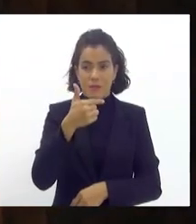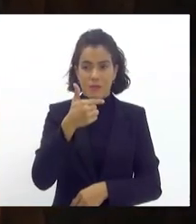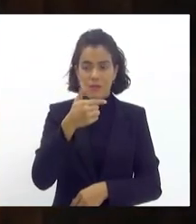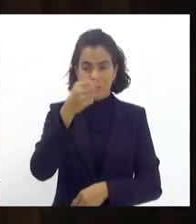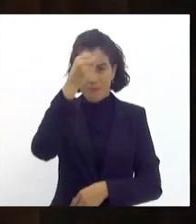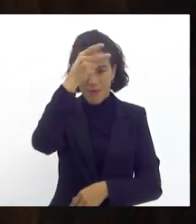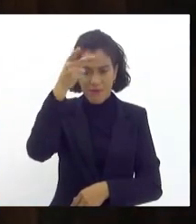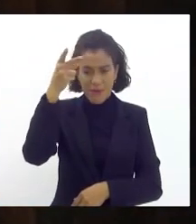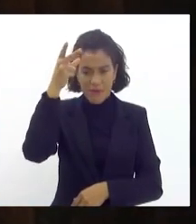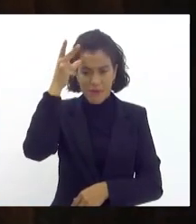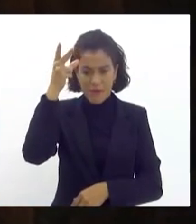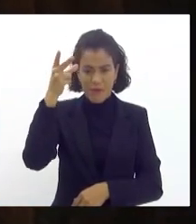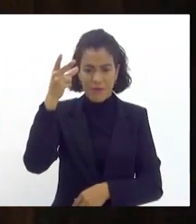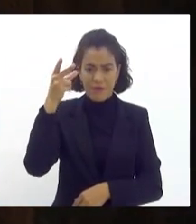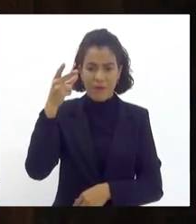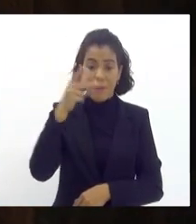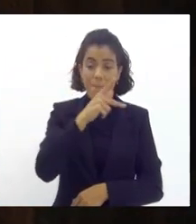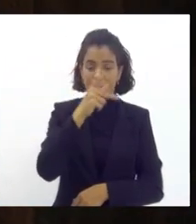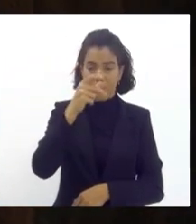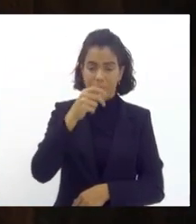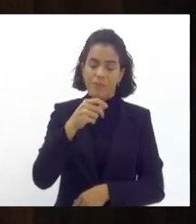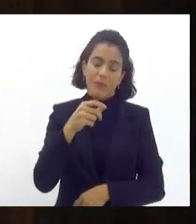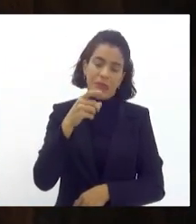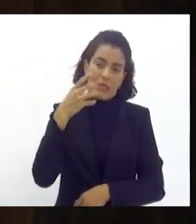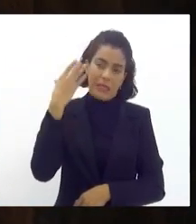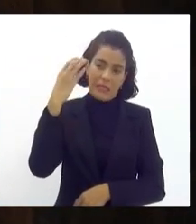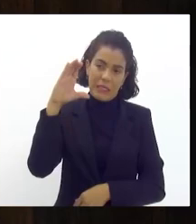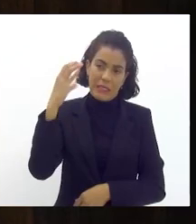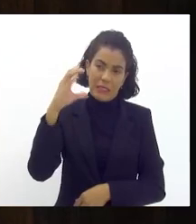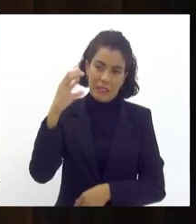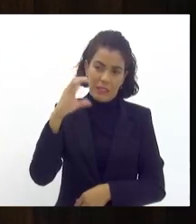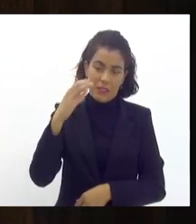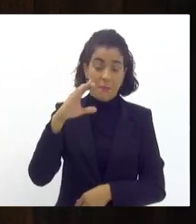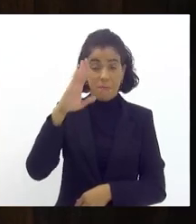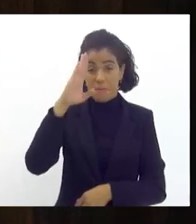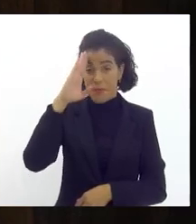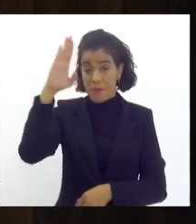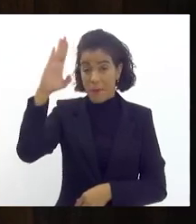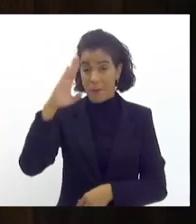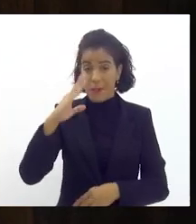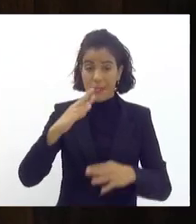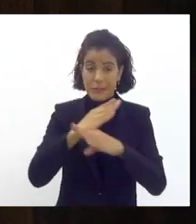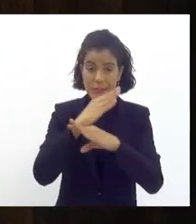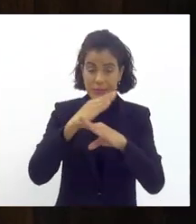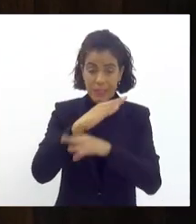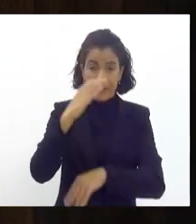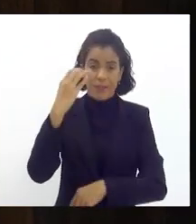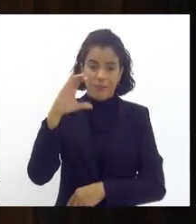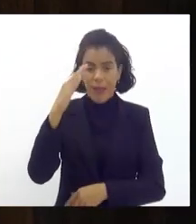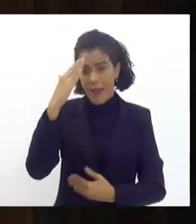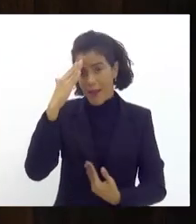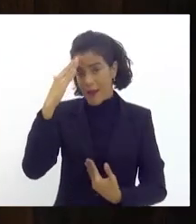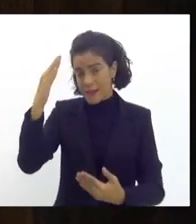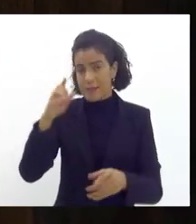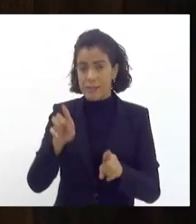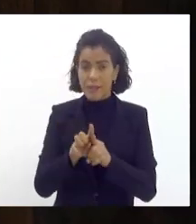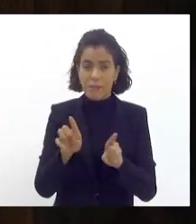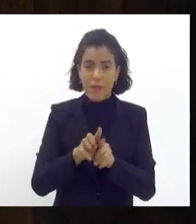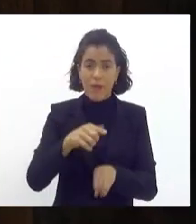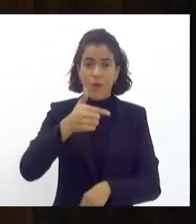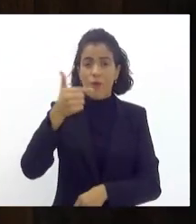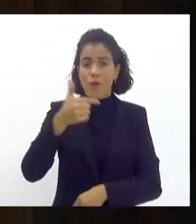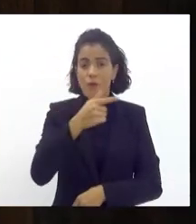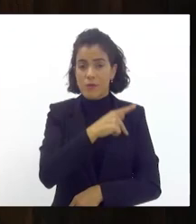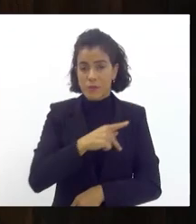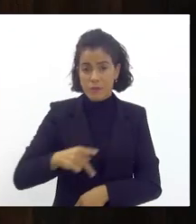amigo dispensa comentários tudo que ele faz pelo carnaval principalmente da cidade de Niterói agradecer aqui também o vice-presidente